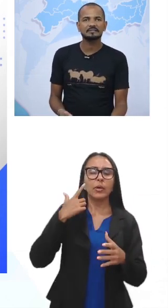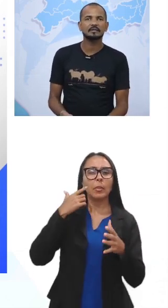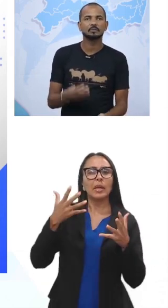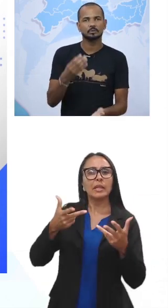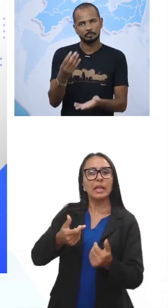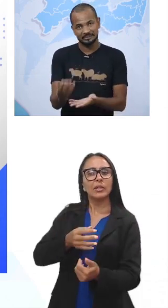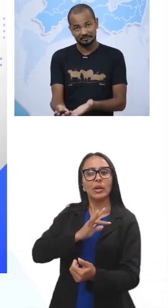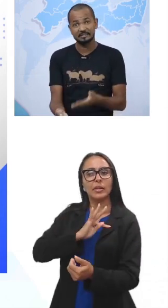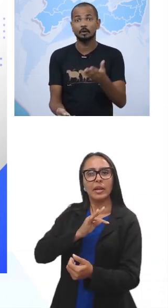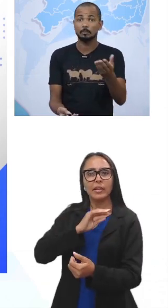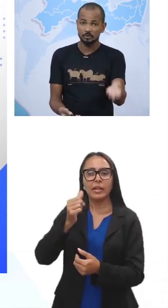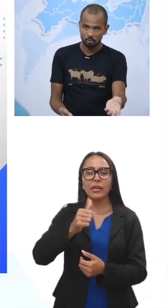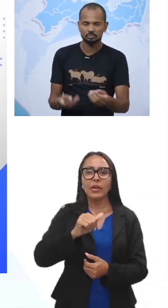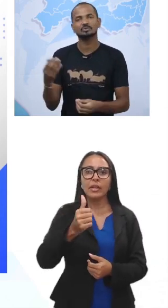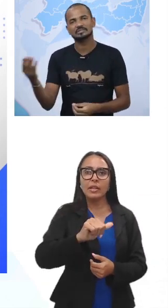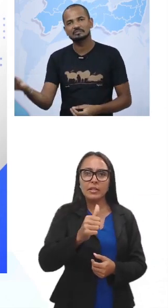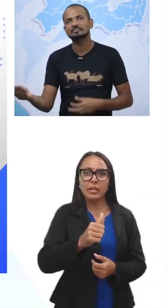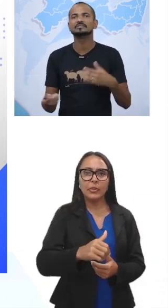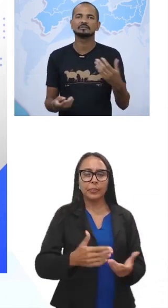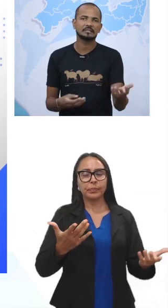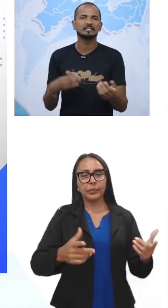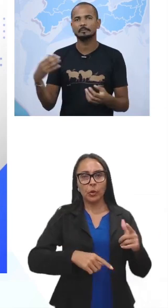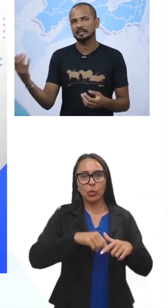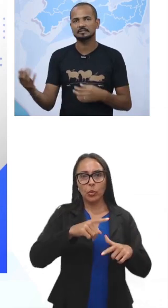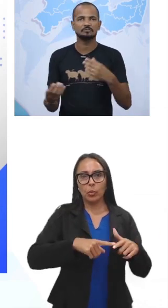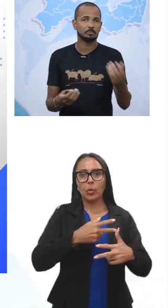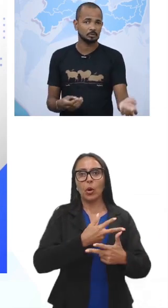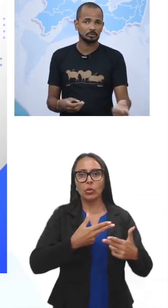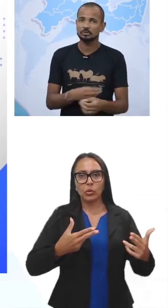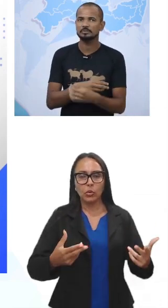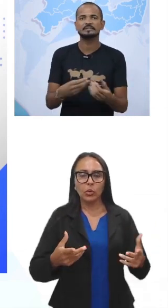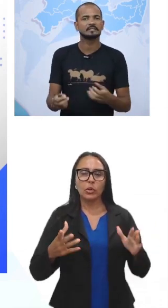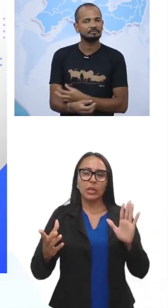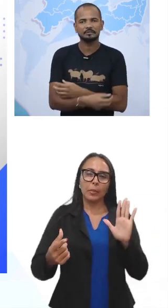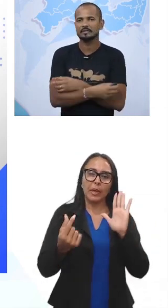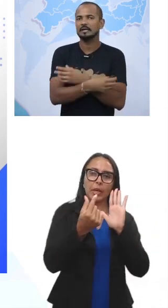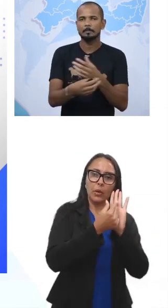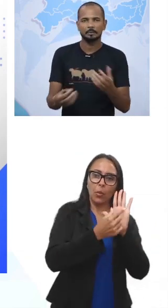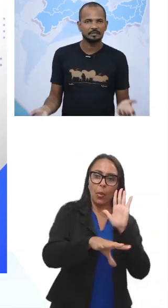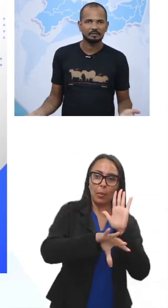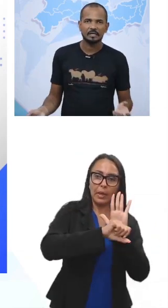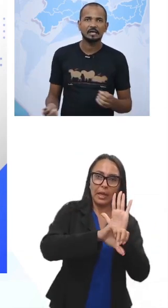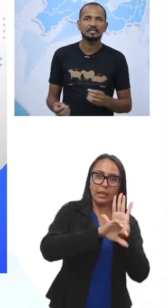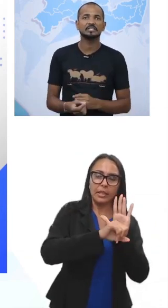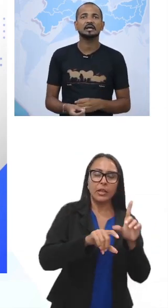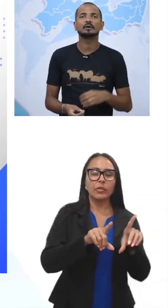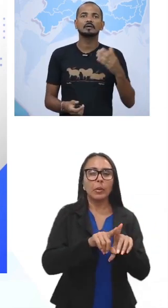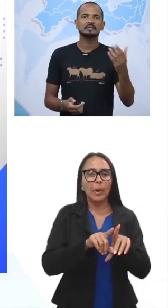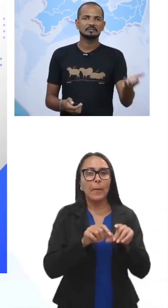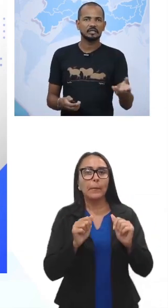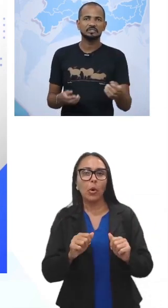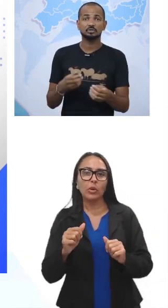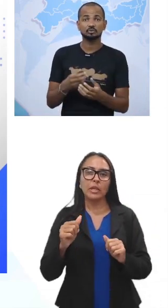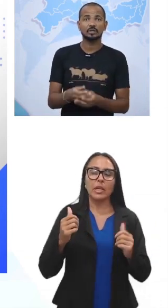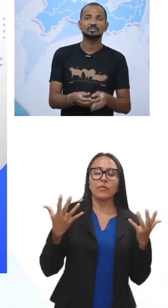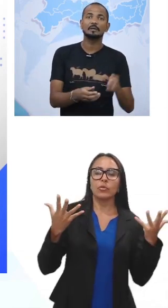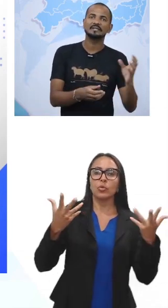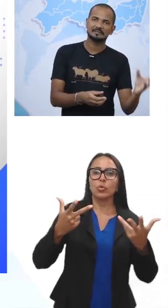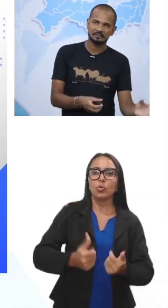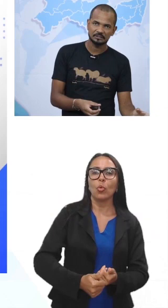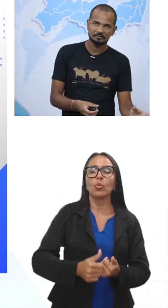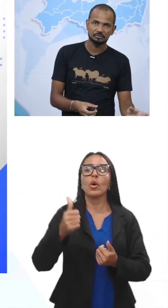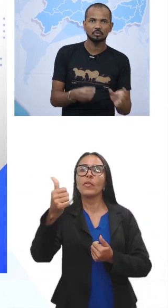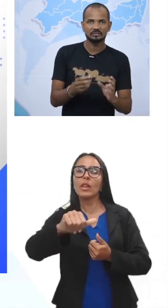de avaliação, onde pode-se avaliar o produto, o serviço, o site, o aplicativo, propósito, o desenho, enfim, pode avaliar em geral. São testes com usuários